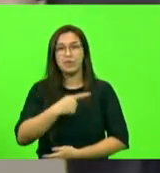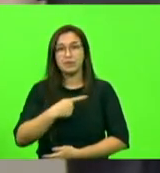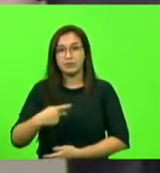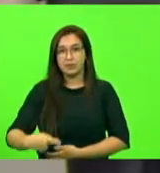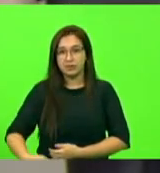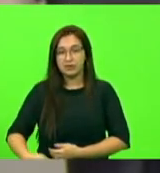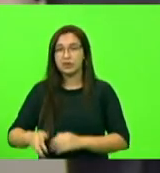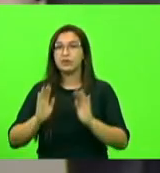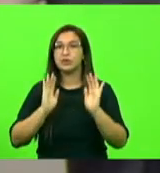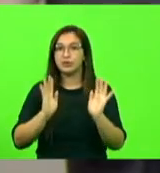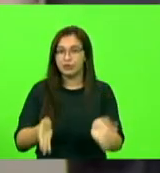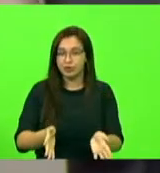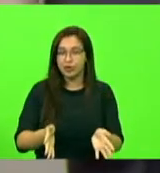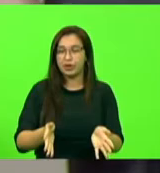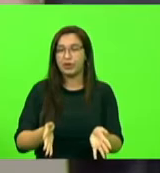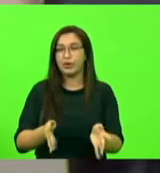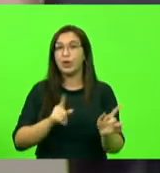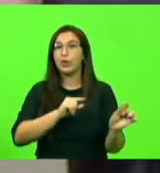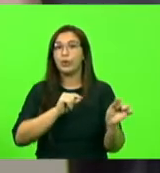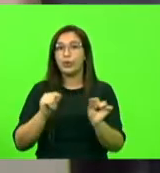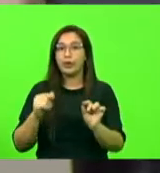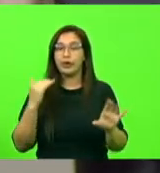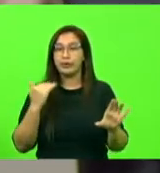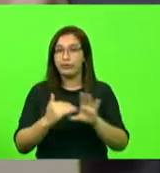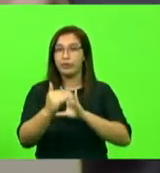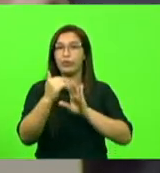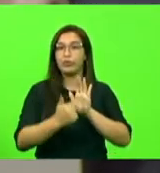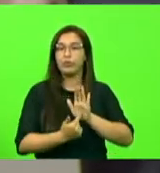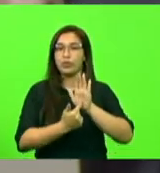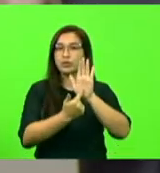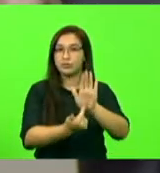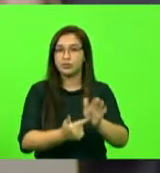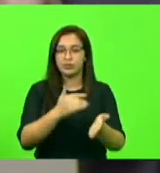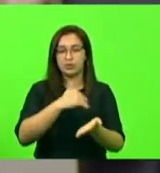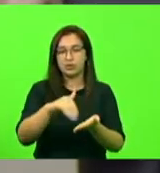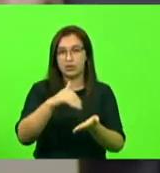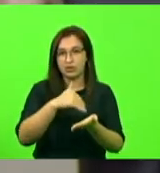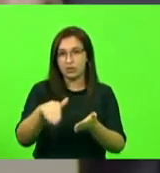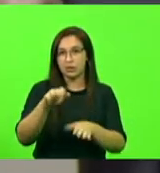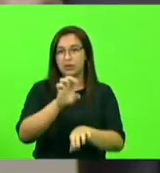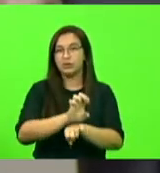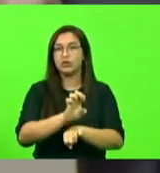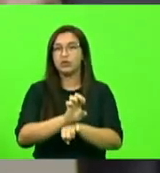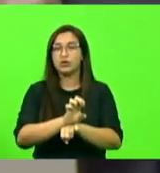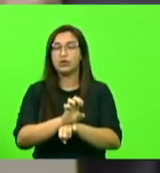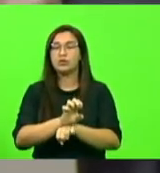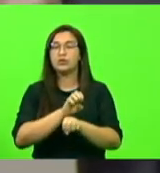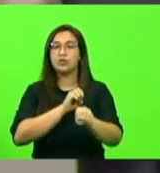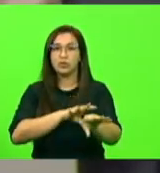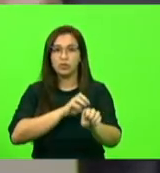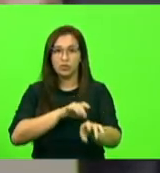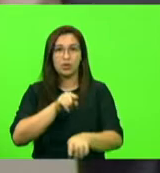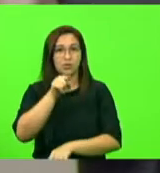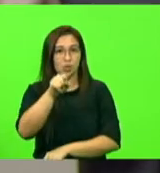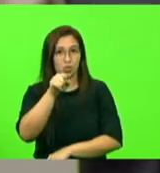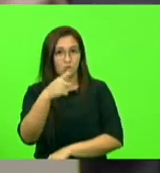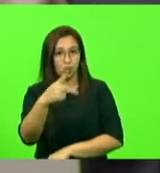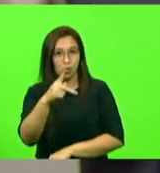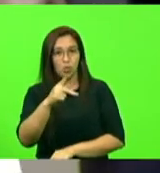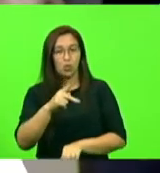determinou o encaminhamento ao secretário de Estado da Educação com sua indicação.